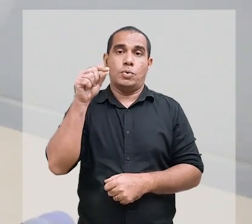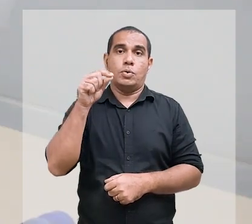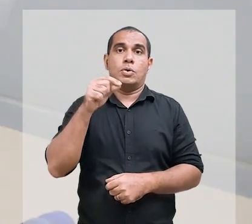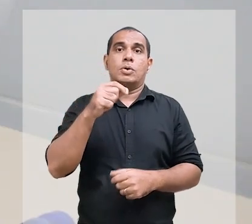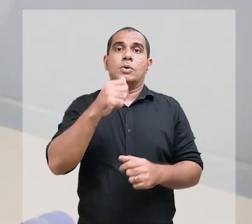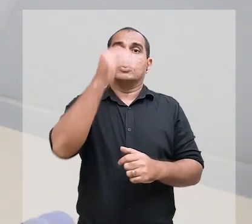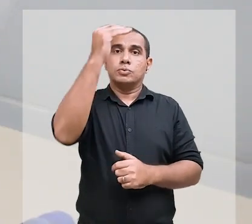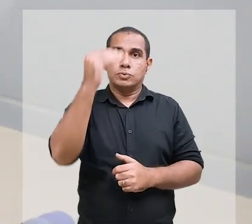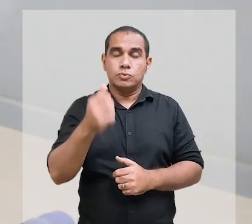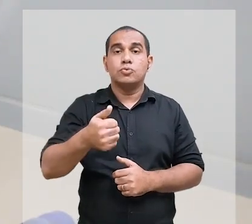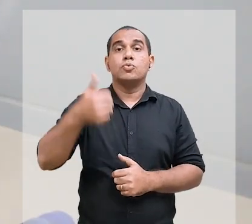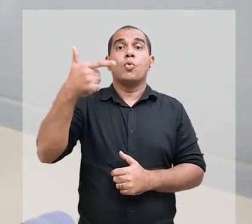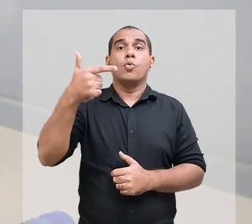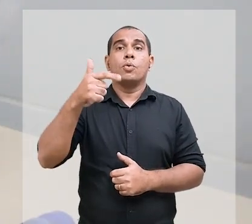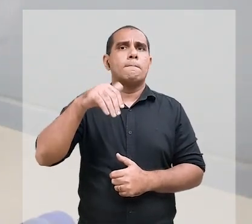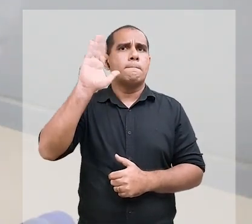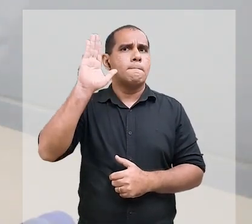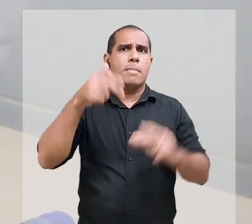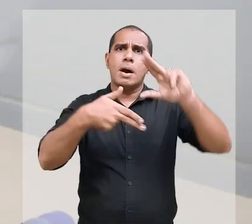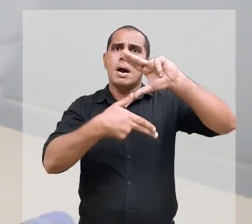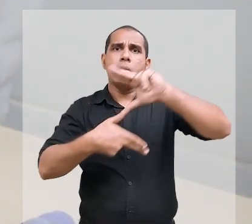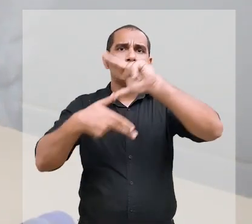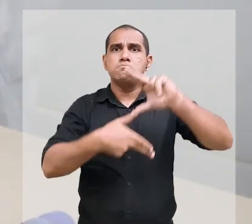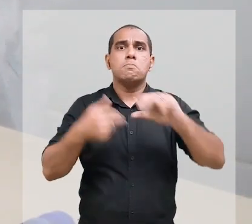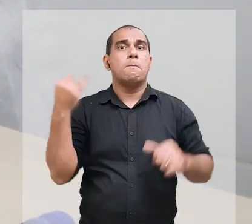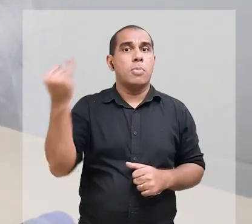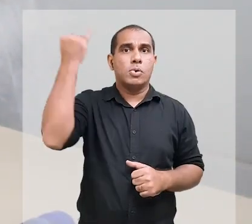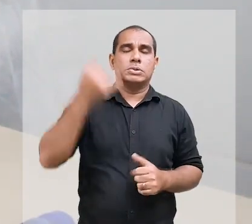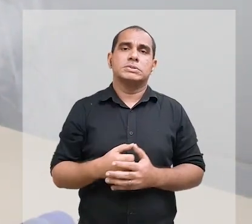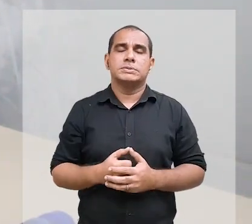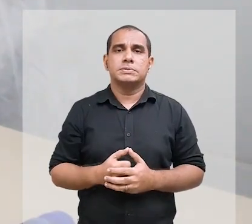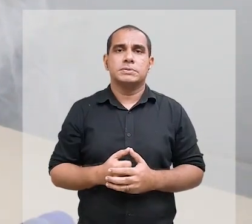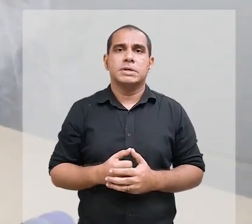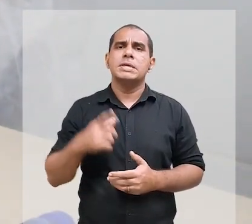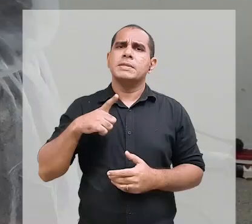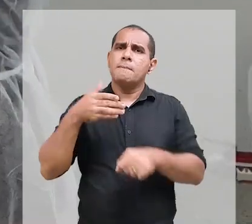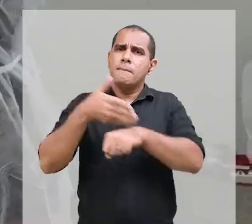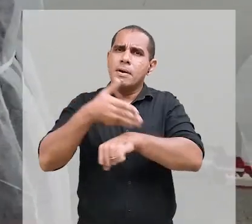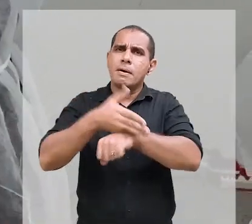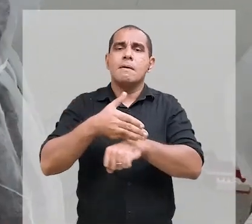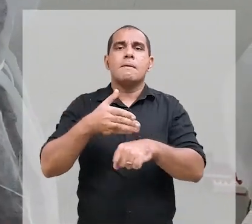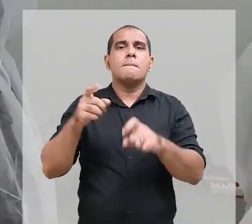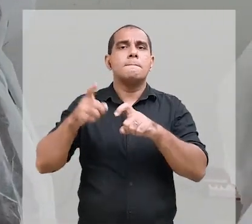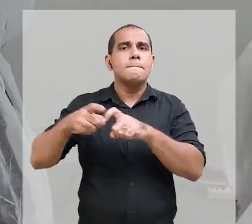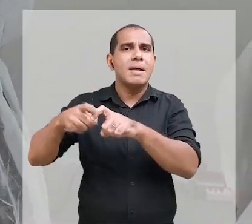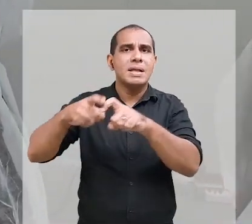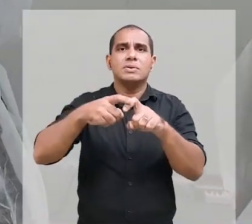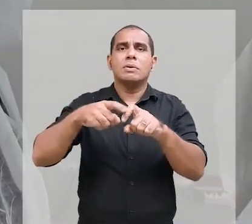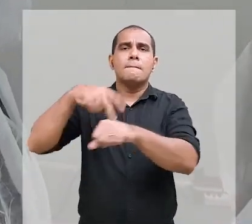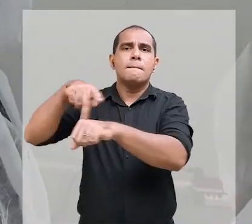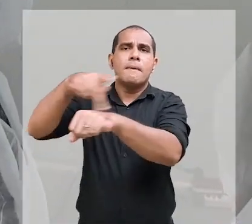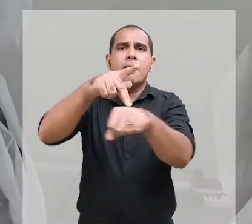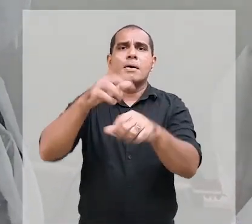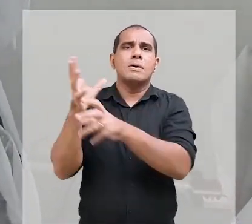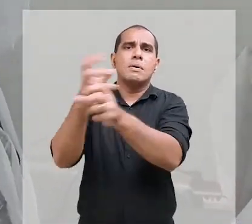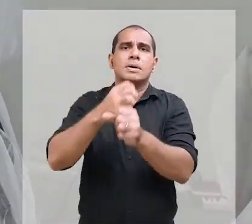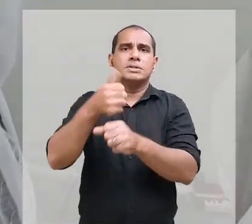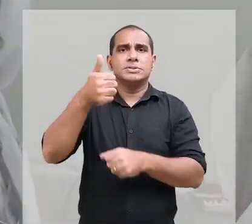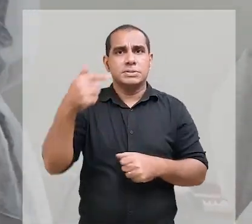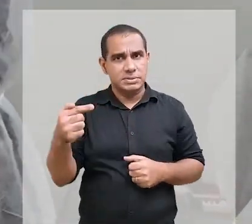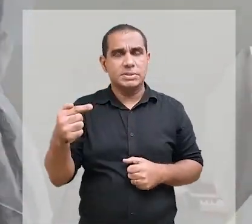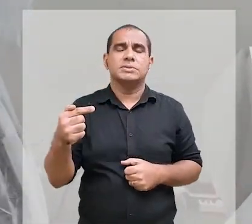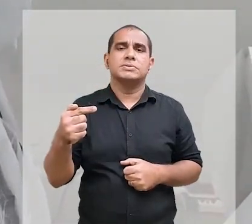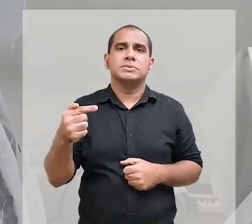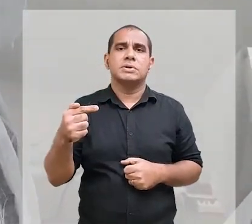iniciativa cearense foi eleita como uma das 12 inovações tecnológicas mais relevantes da América Latina. O pleito contou com a participação de médicos de